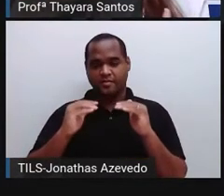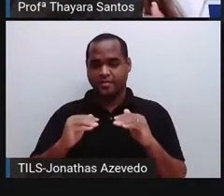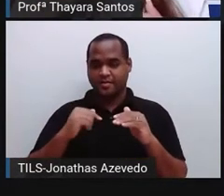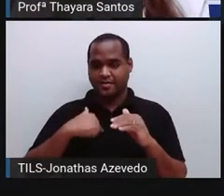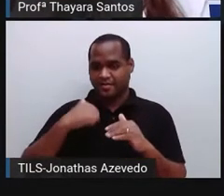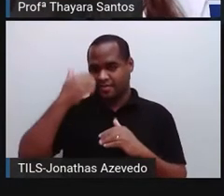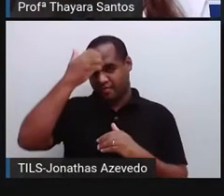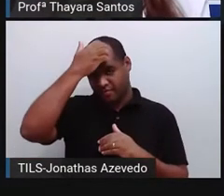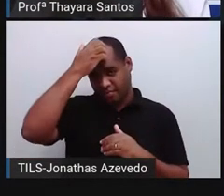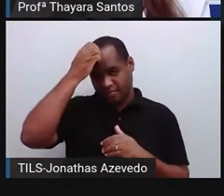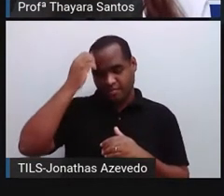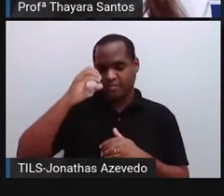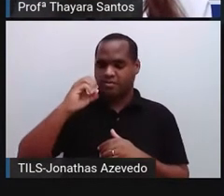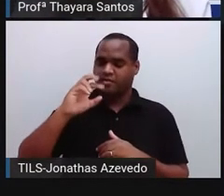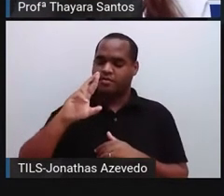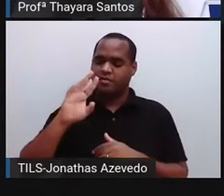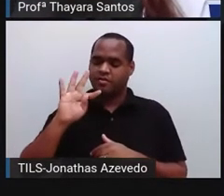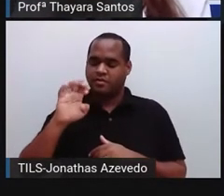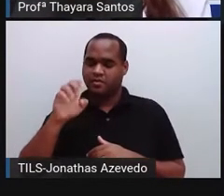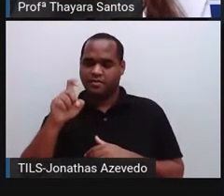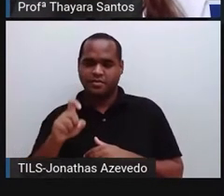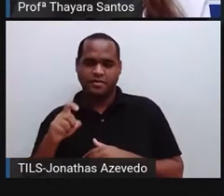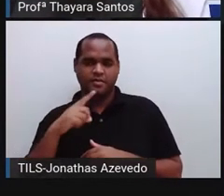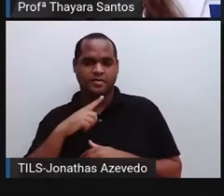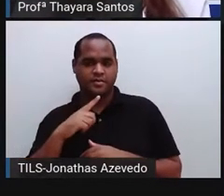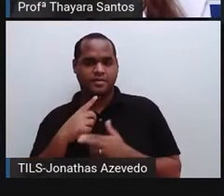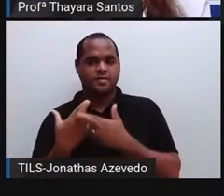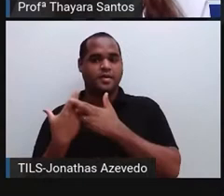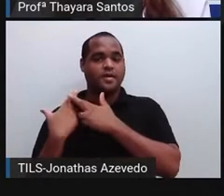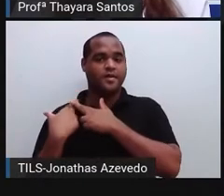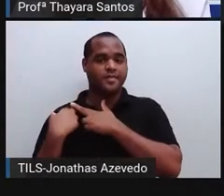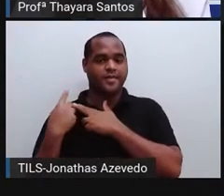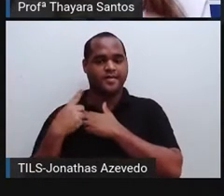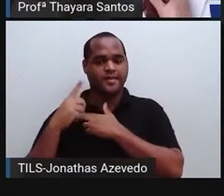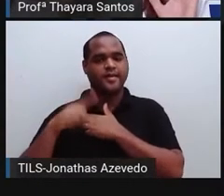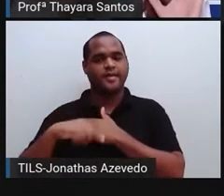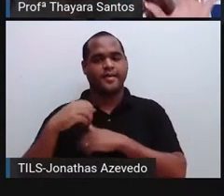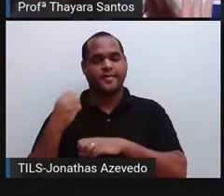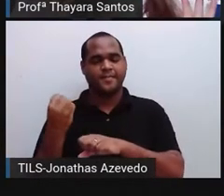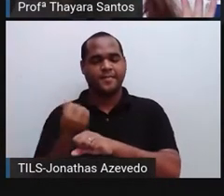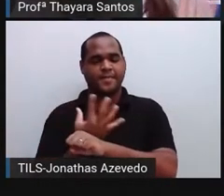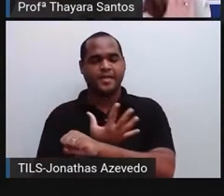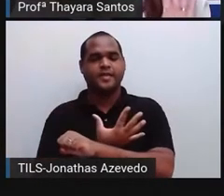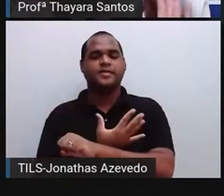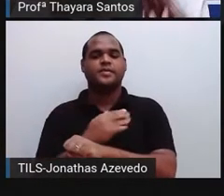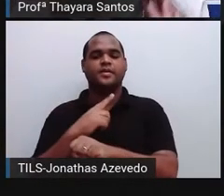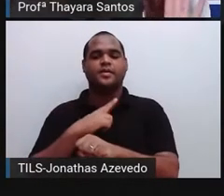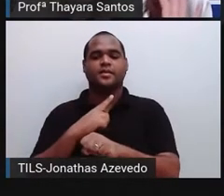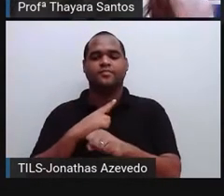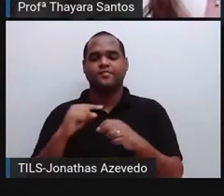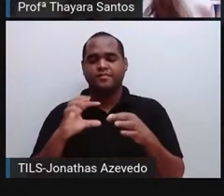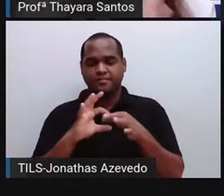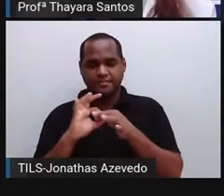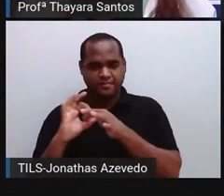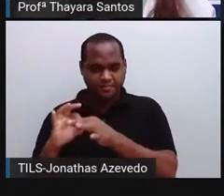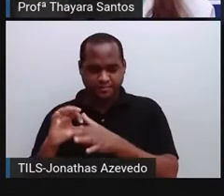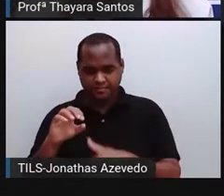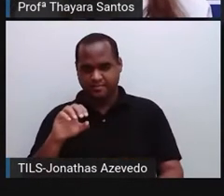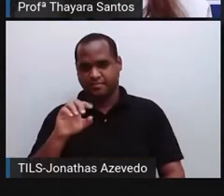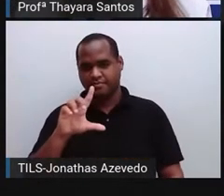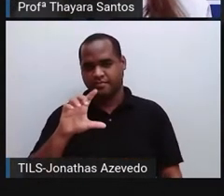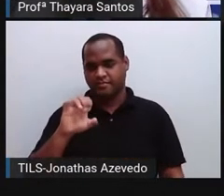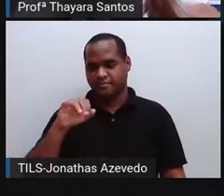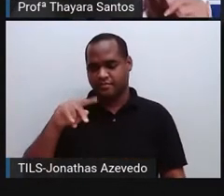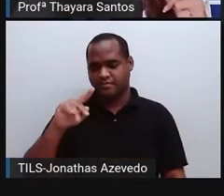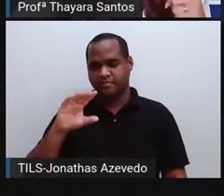córtex e é responsável por todas as nossas respostas emocionais. Então, o sistema límbico ele está dentro do sistema nervoso central